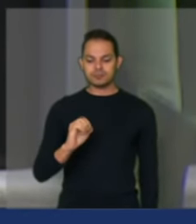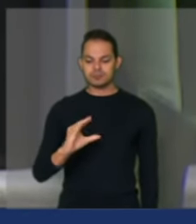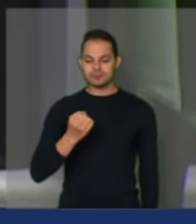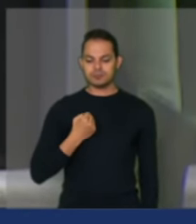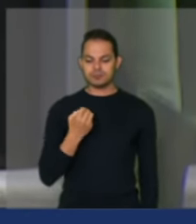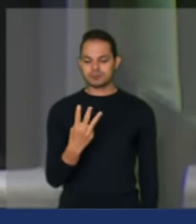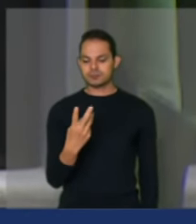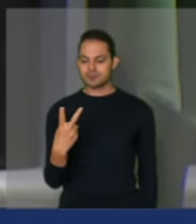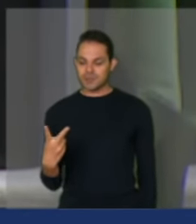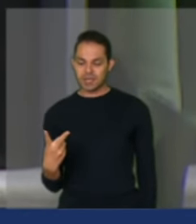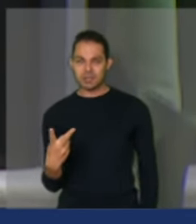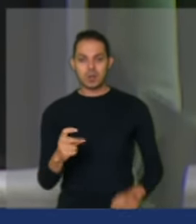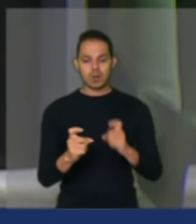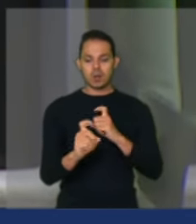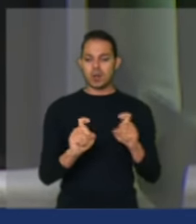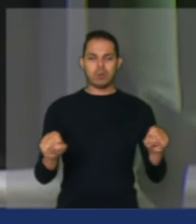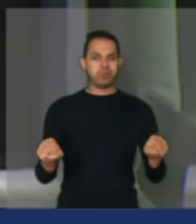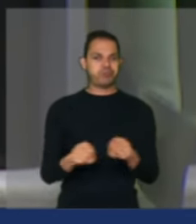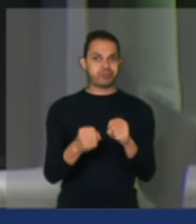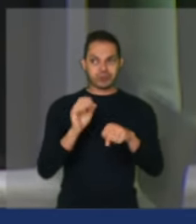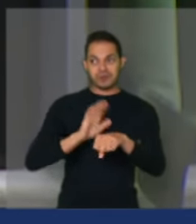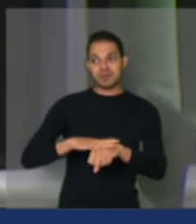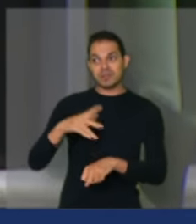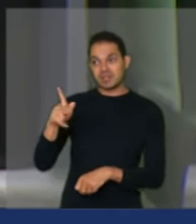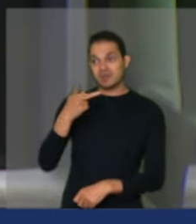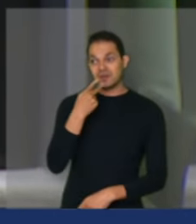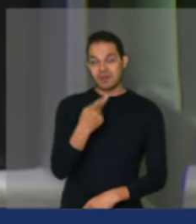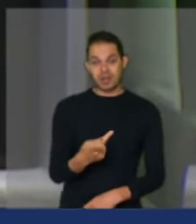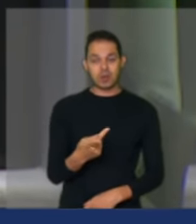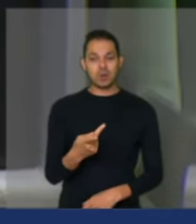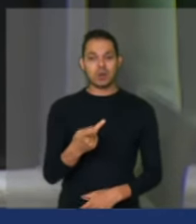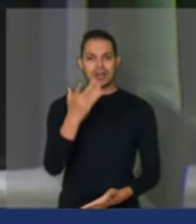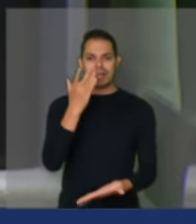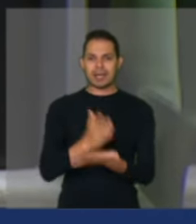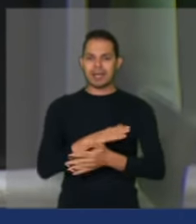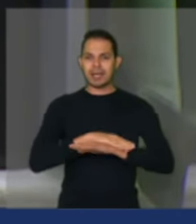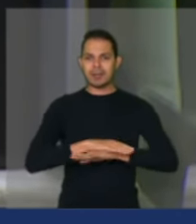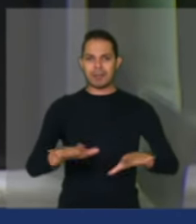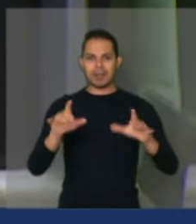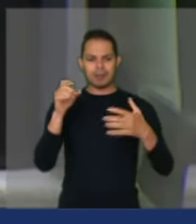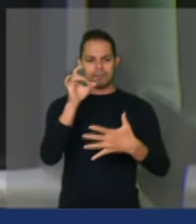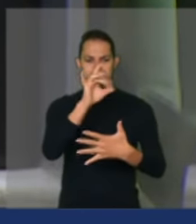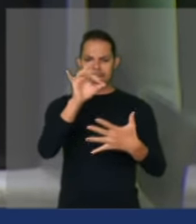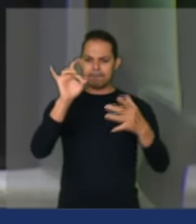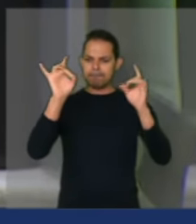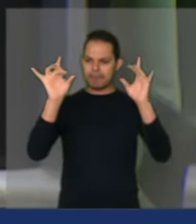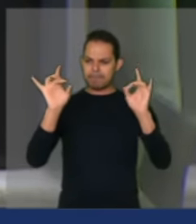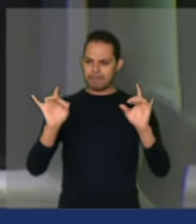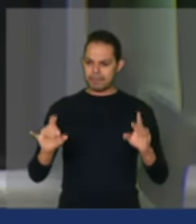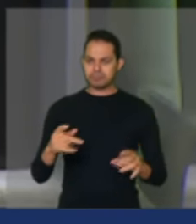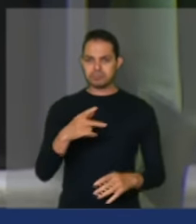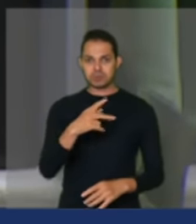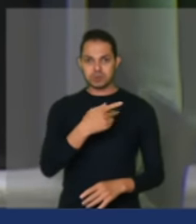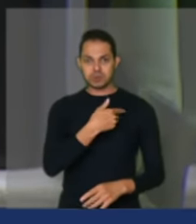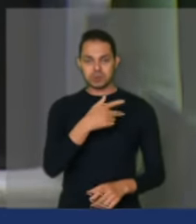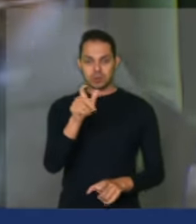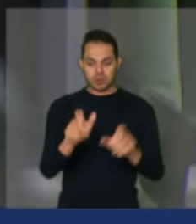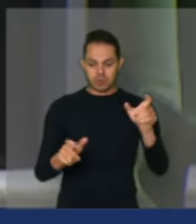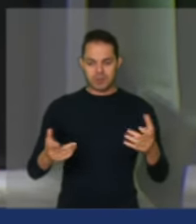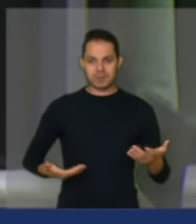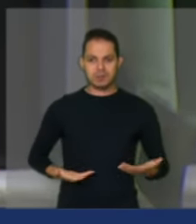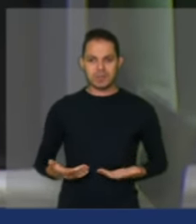da deforma administrativa, que o senhor diz que é para acabar com o privilégio dos servidores públicos, o senhor considera